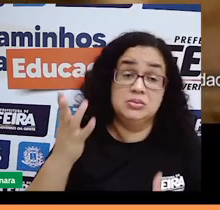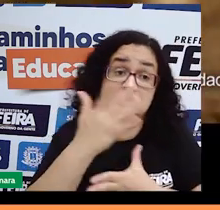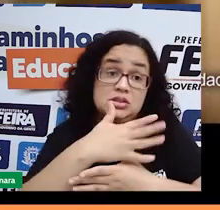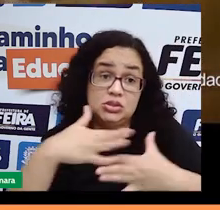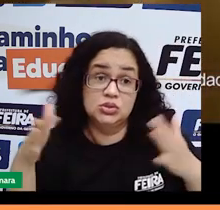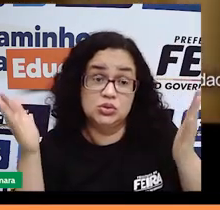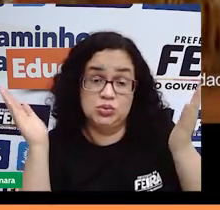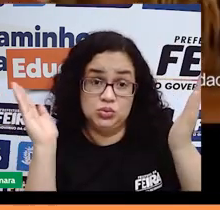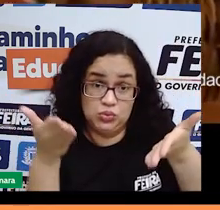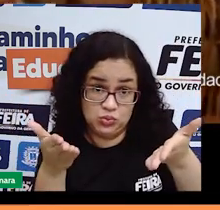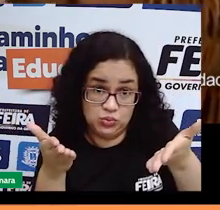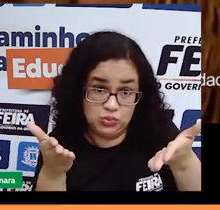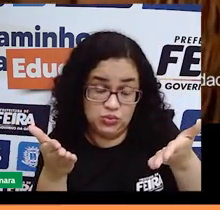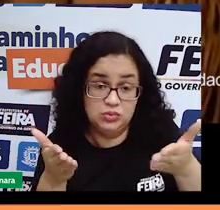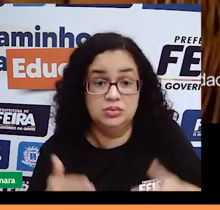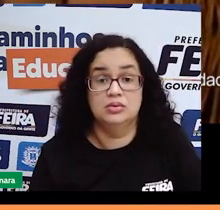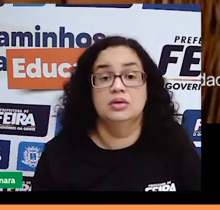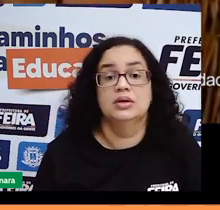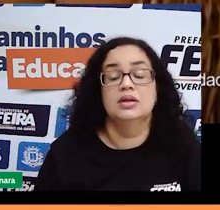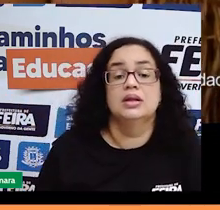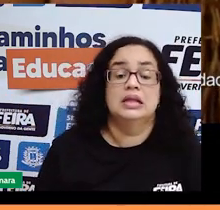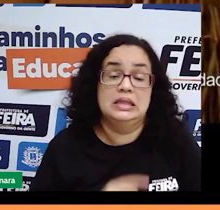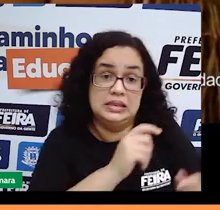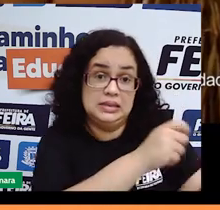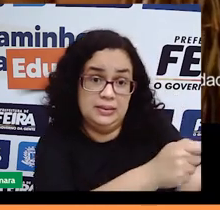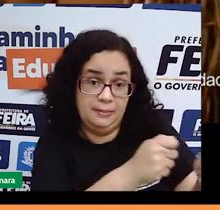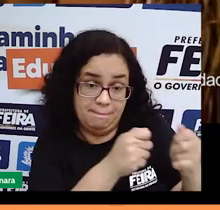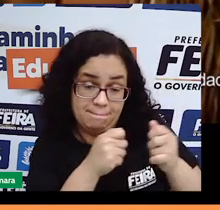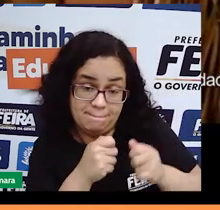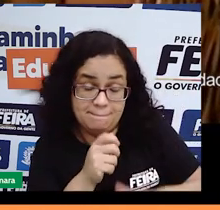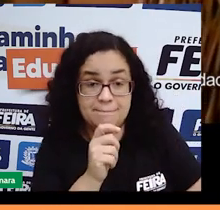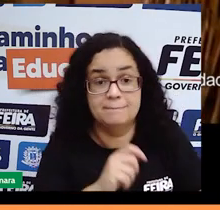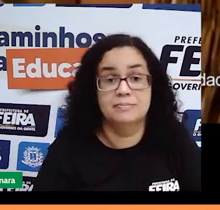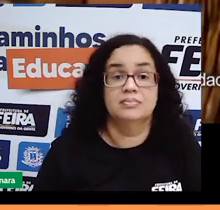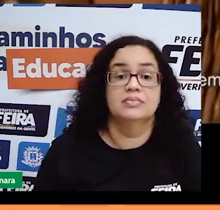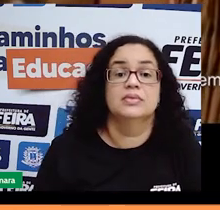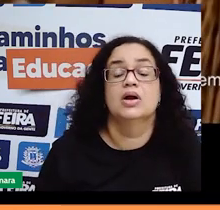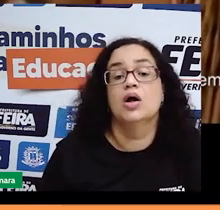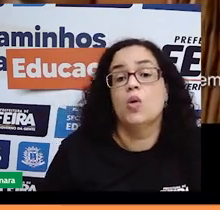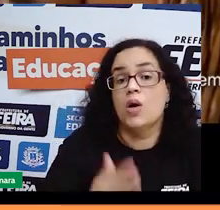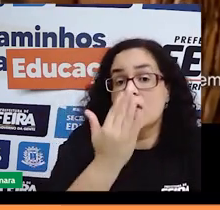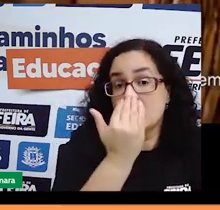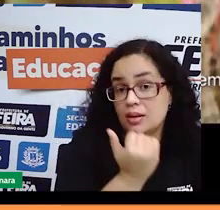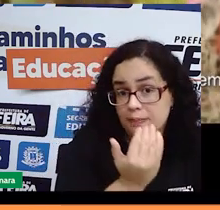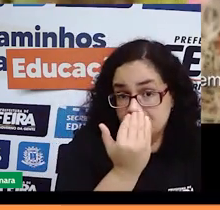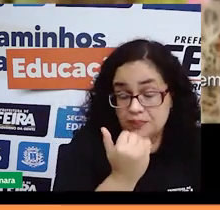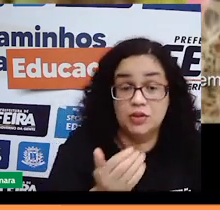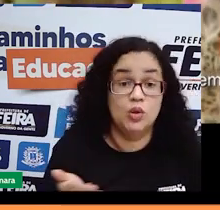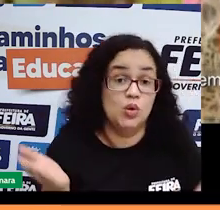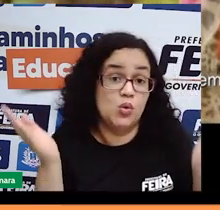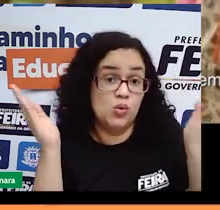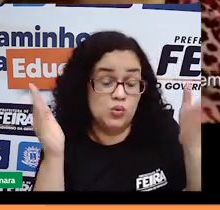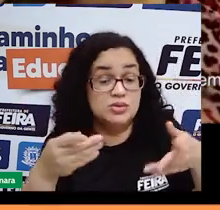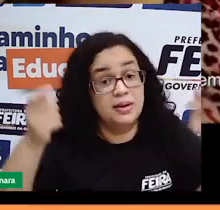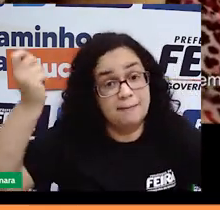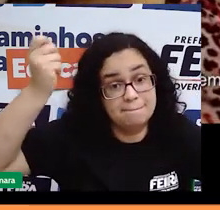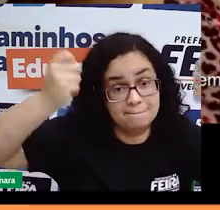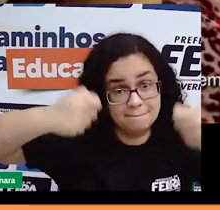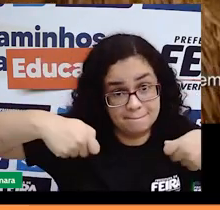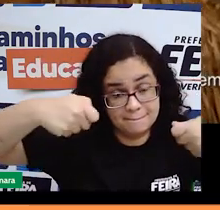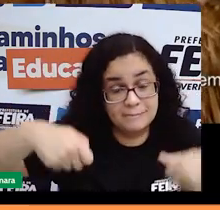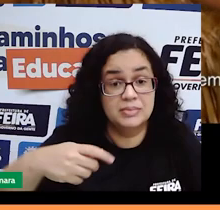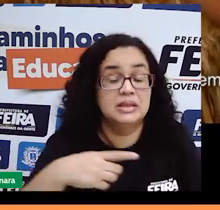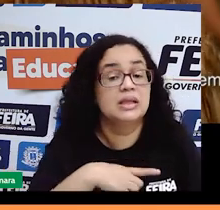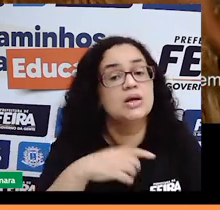além da caça, da pesca, do alimentar-se. Hoje tem a necessidade de ter o celular,